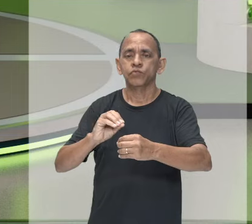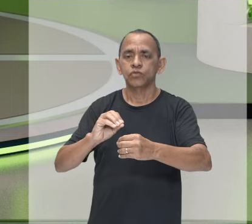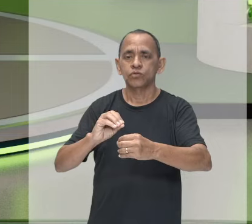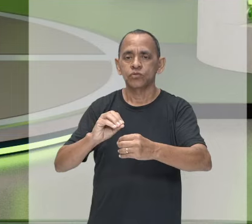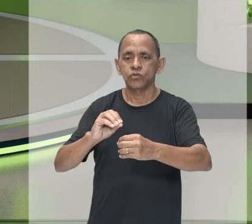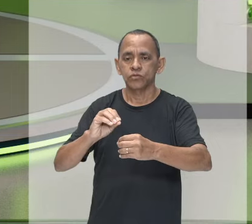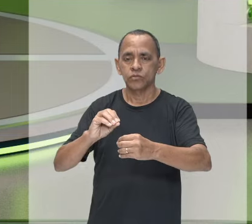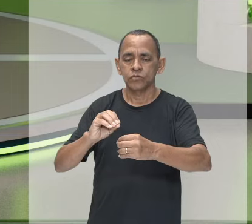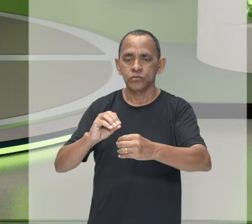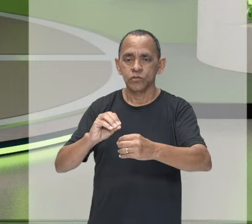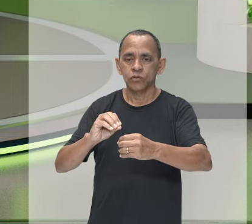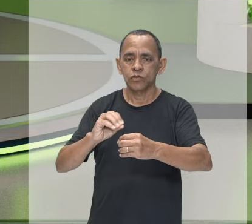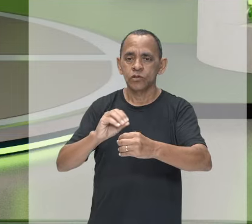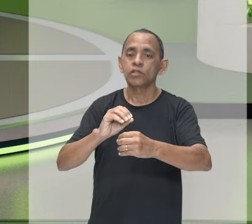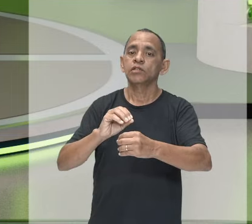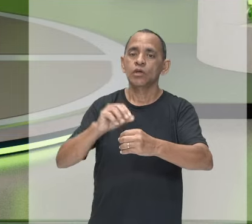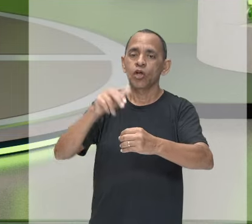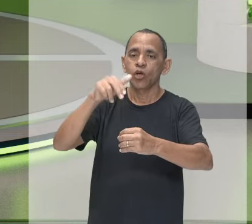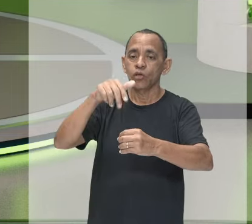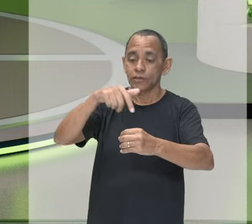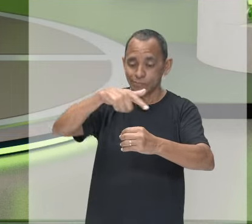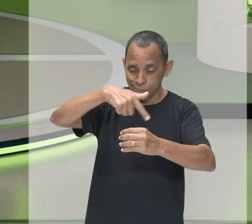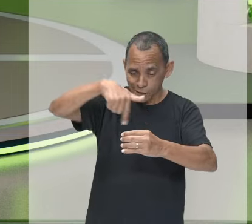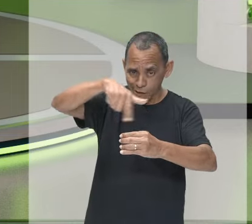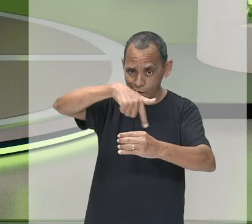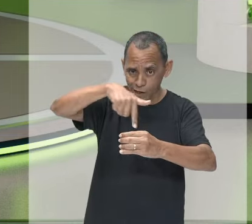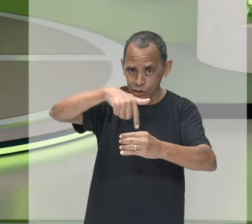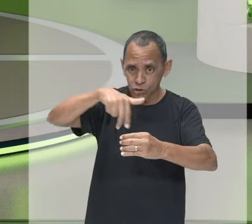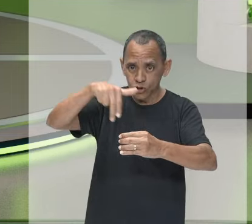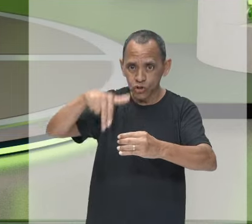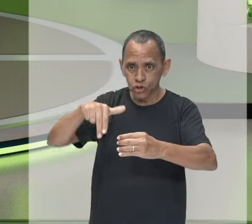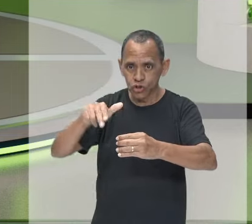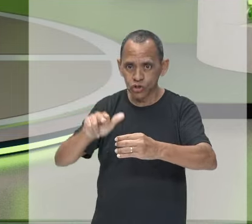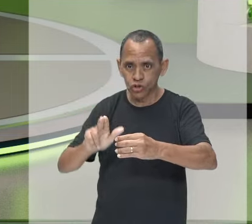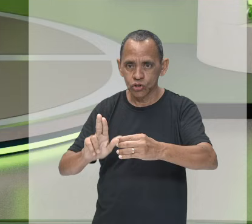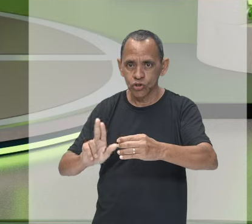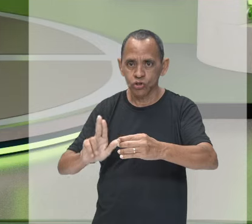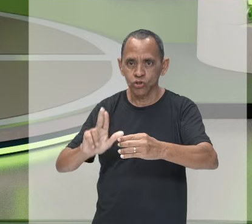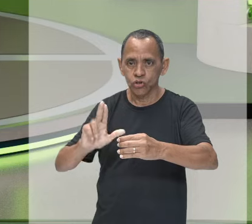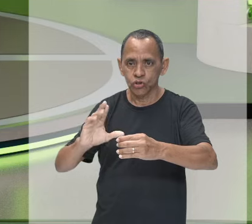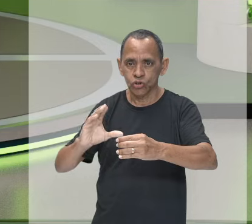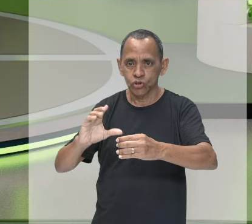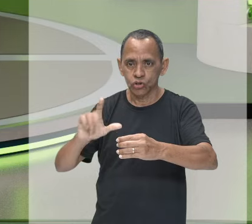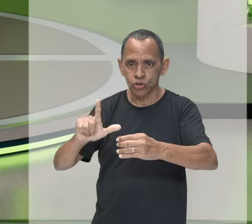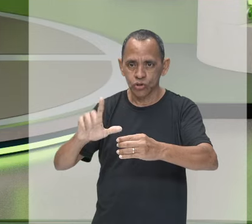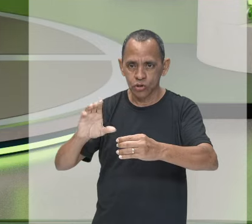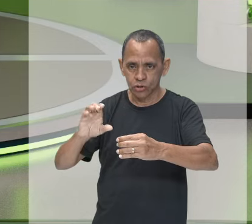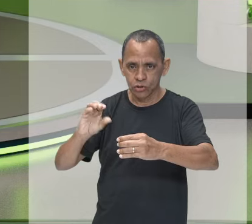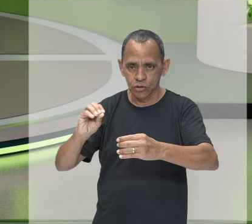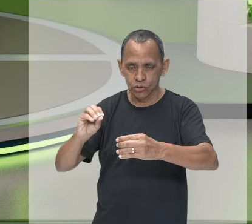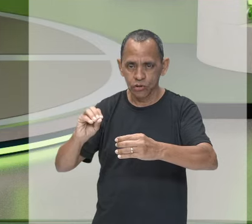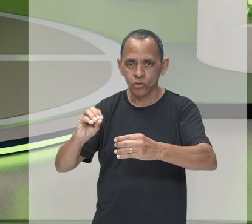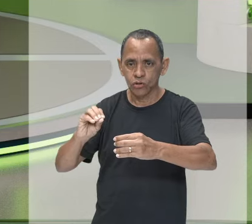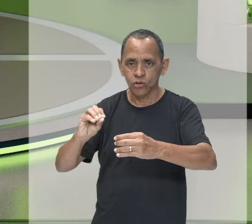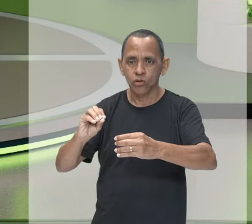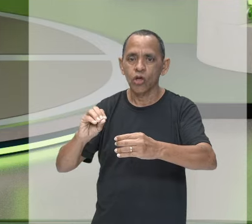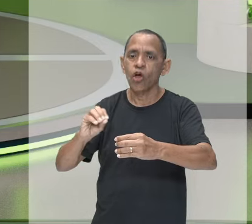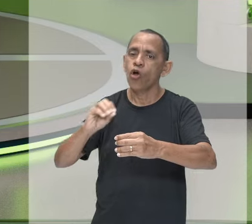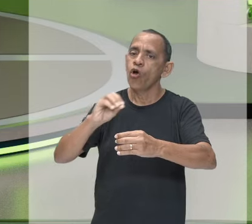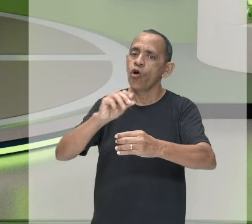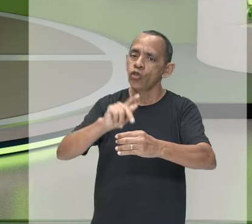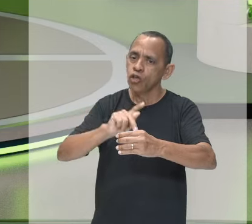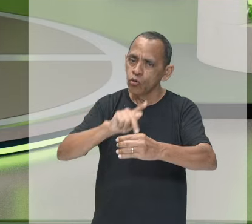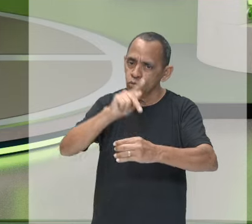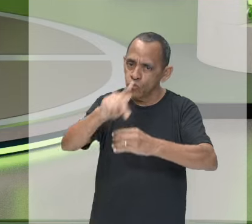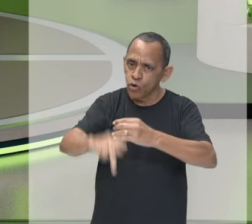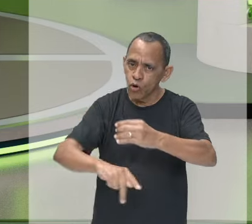nêutron, ele tem o núcleo lá dentro, olha só. E os elétrons, como você observa aqui, os elétrons